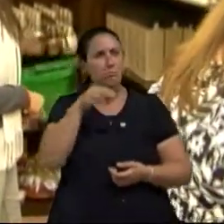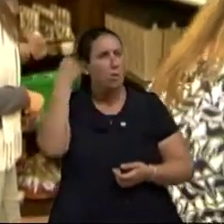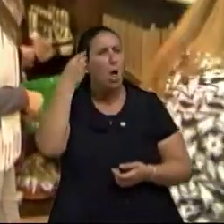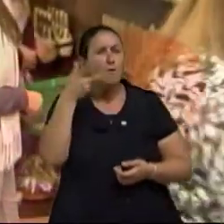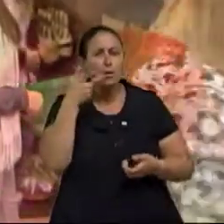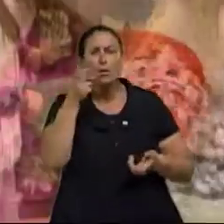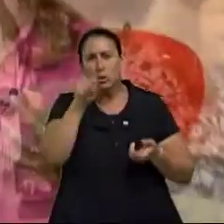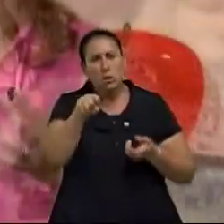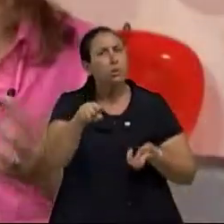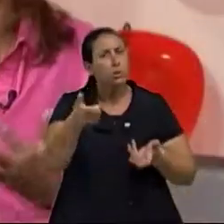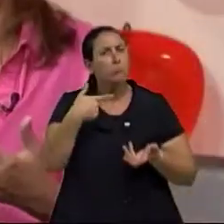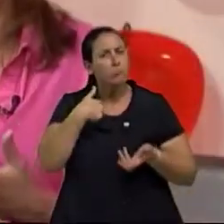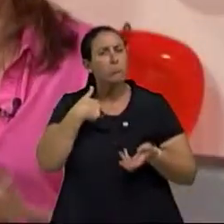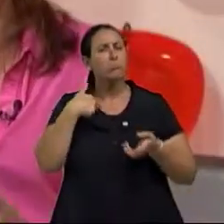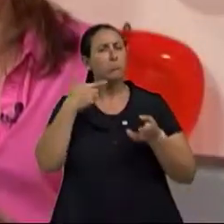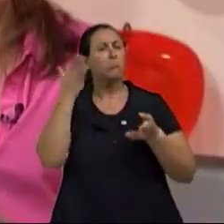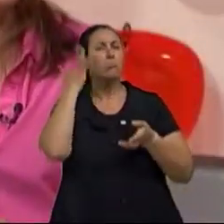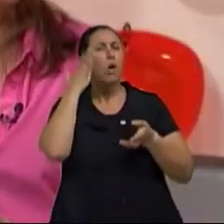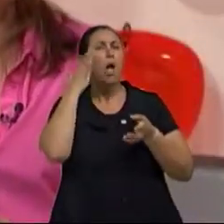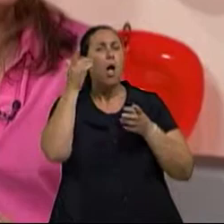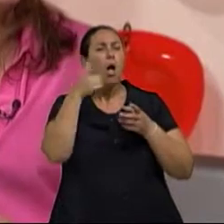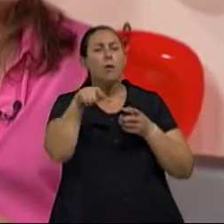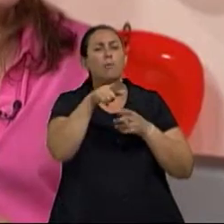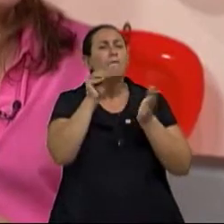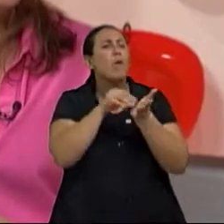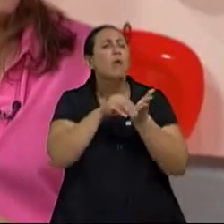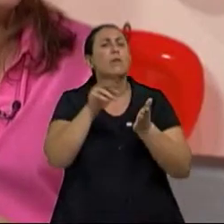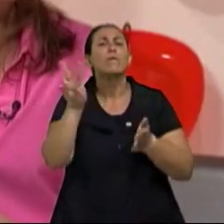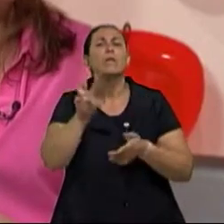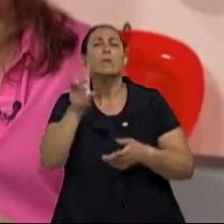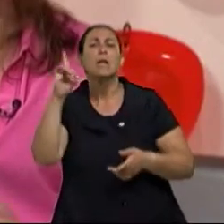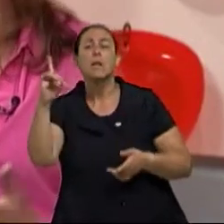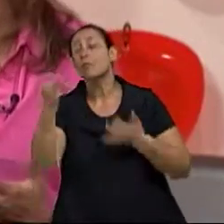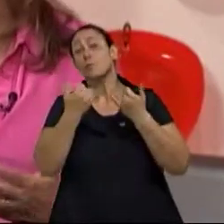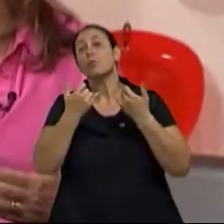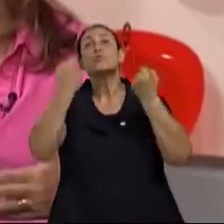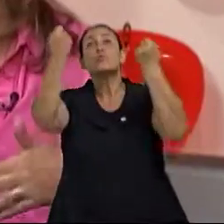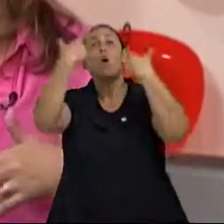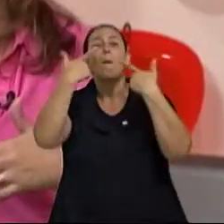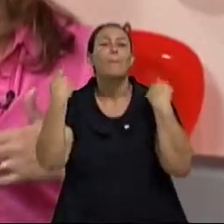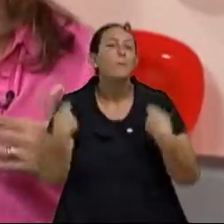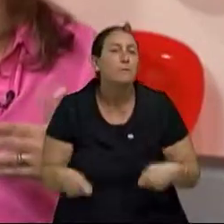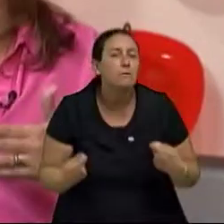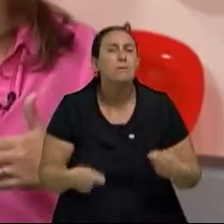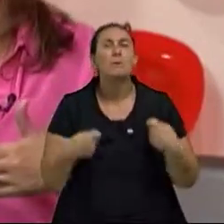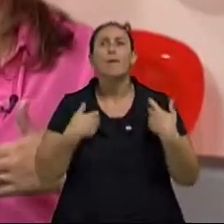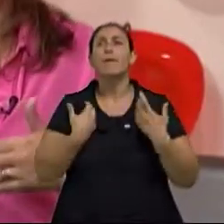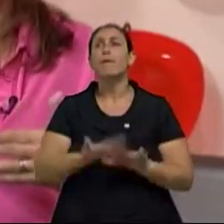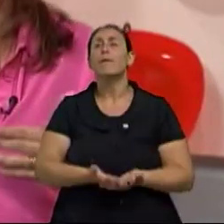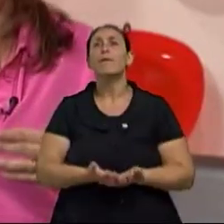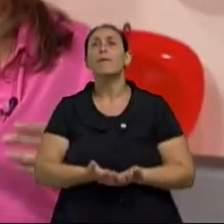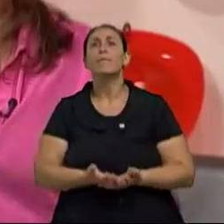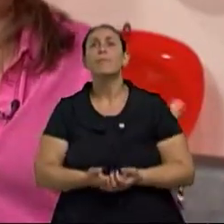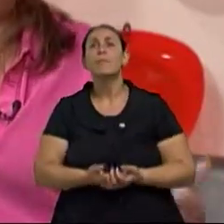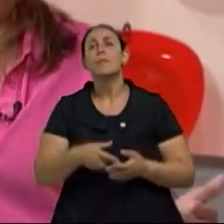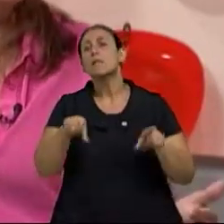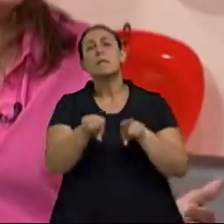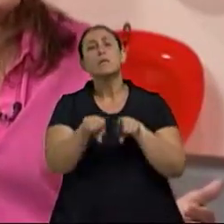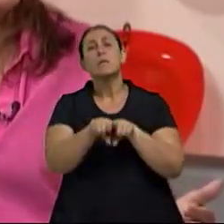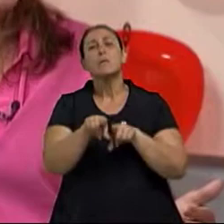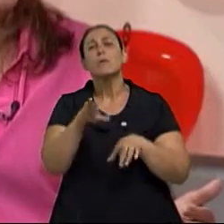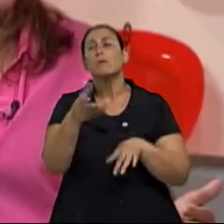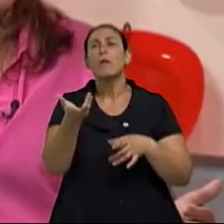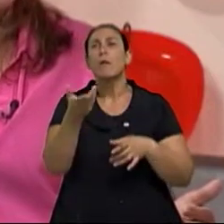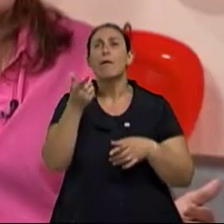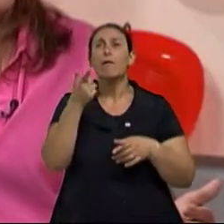vitamina D. Ah, não tem a ver com a idade, claro. Qualquer exposição ao sol, para você adquirir as mil